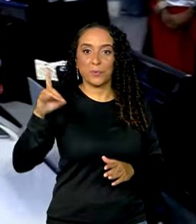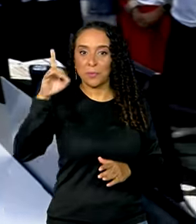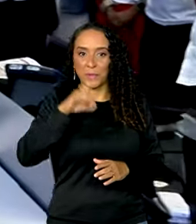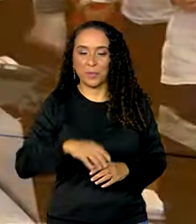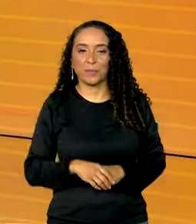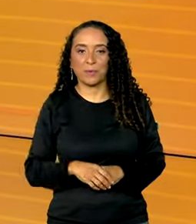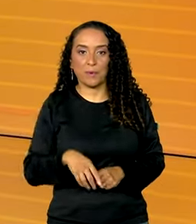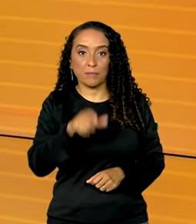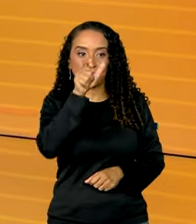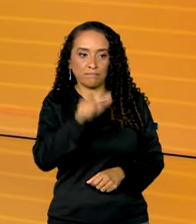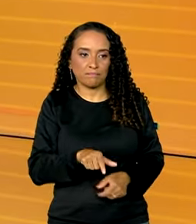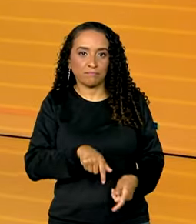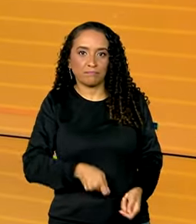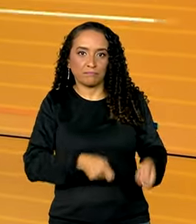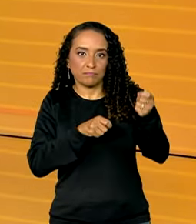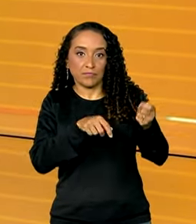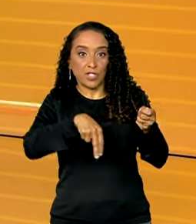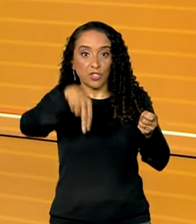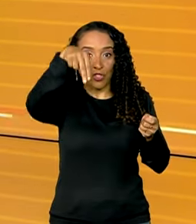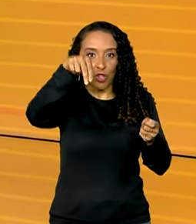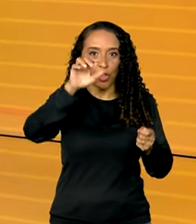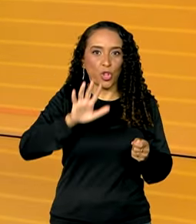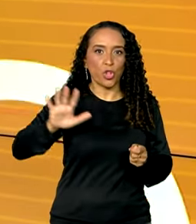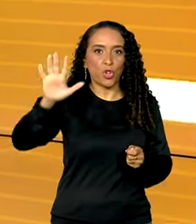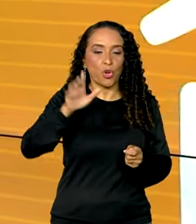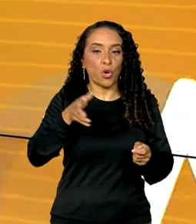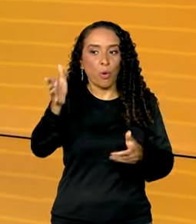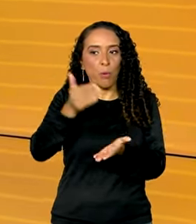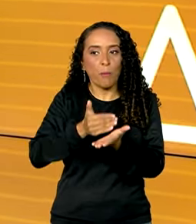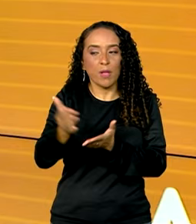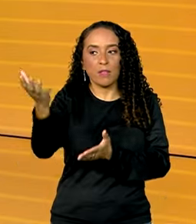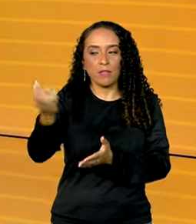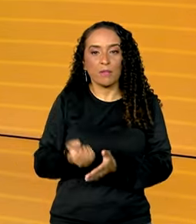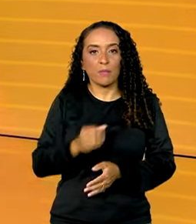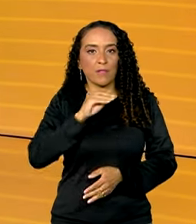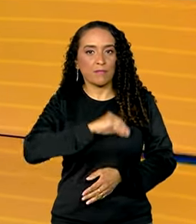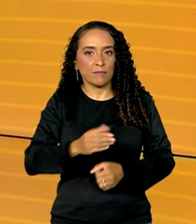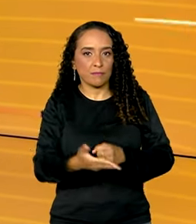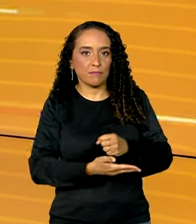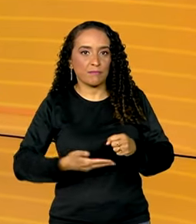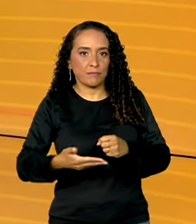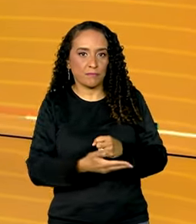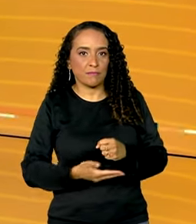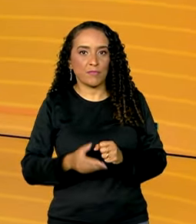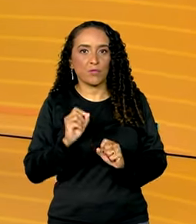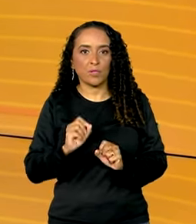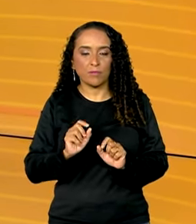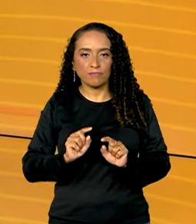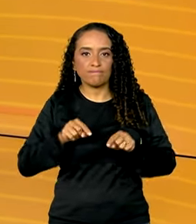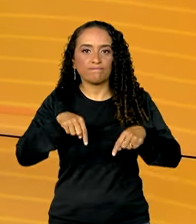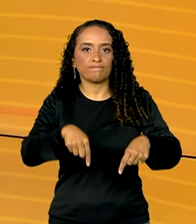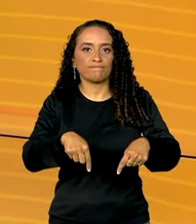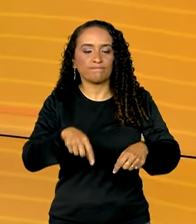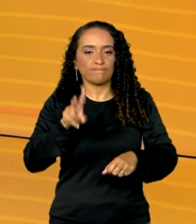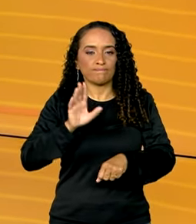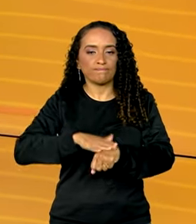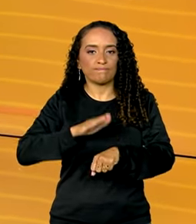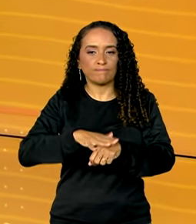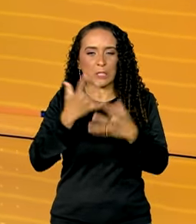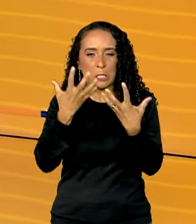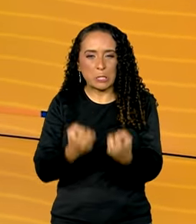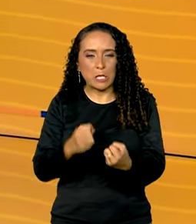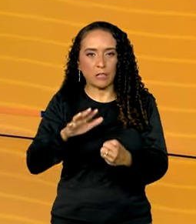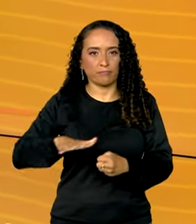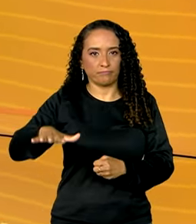domingo. Pescadores da região norte começam a receber o auxílio de dois salários mínimos para enfrentar os efeitos da seca na